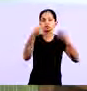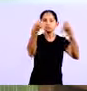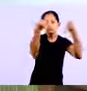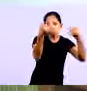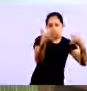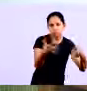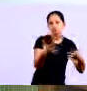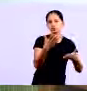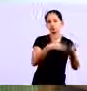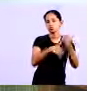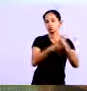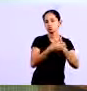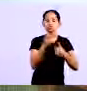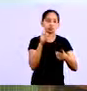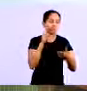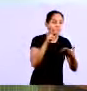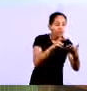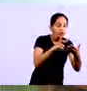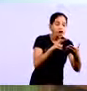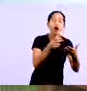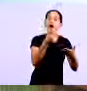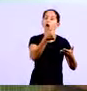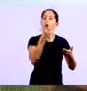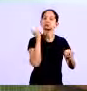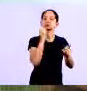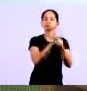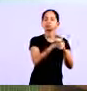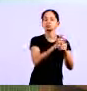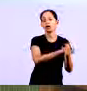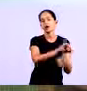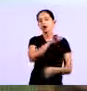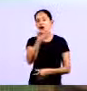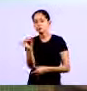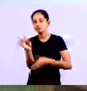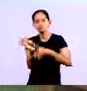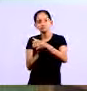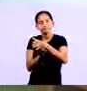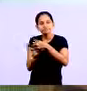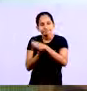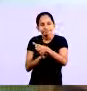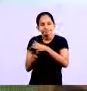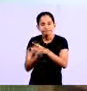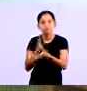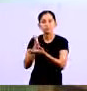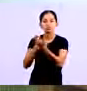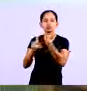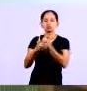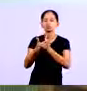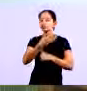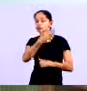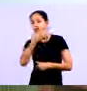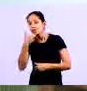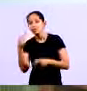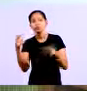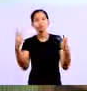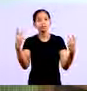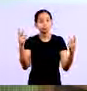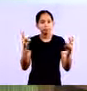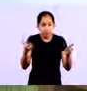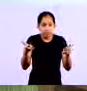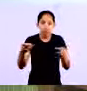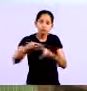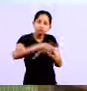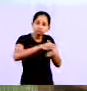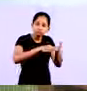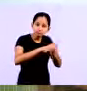isso Tem condições perfeitamente de chegar e orientar aqueles com quem vocês trabalham Da melhor forma possível Da mesma forma que vocês